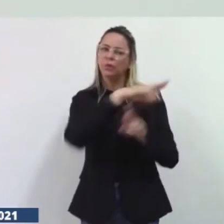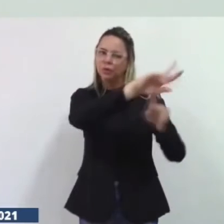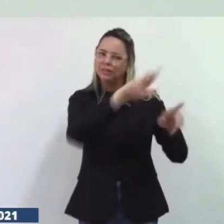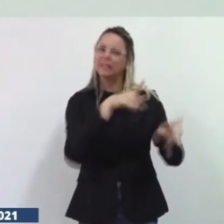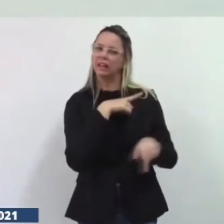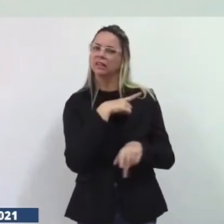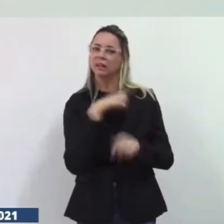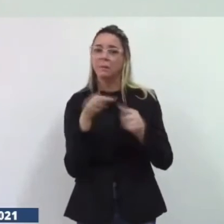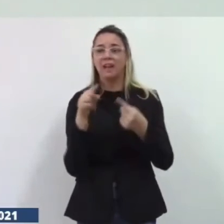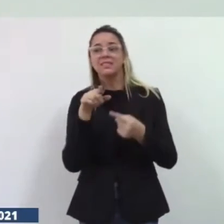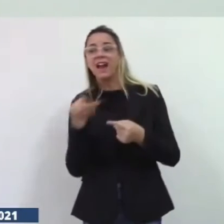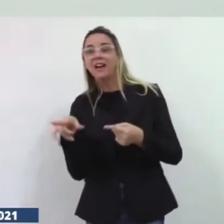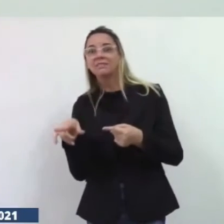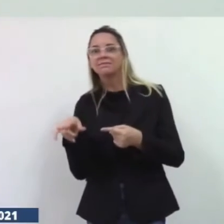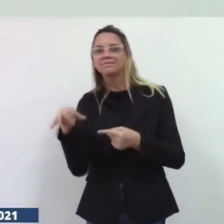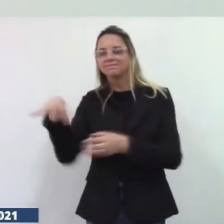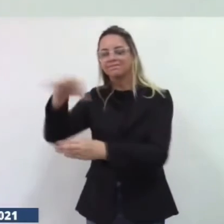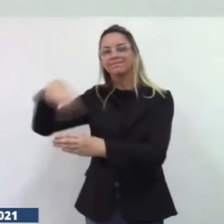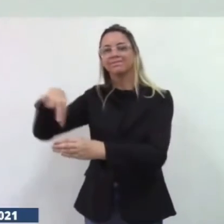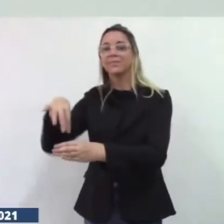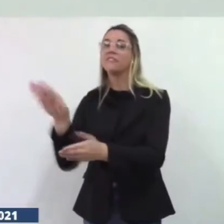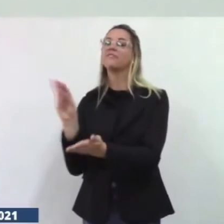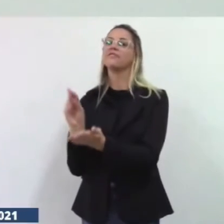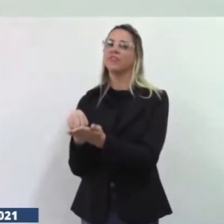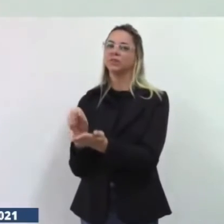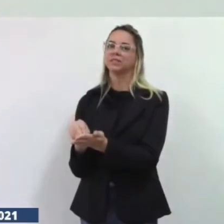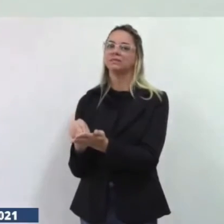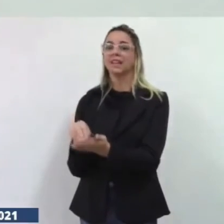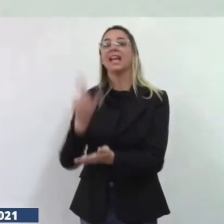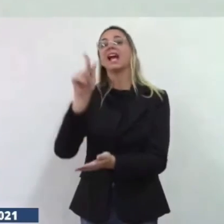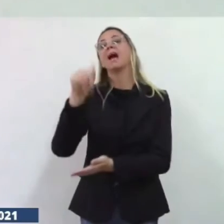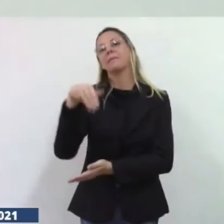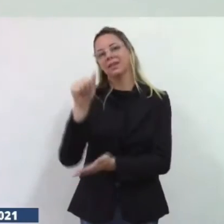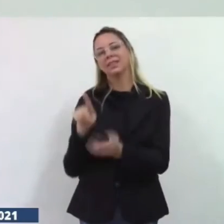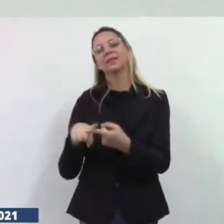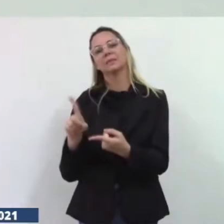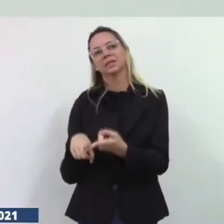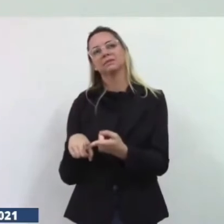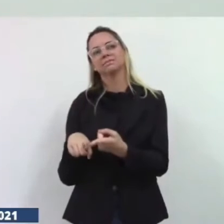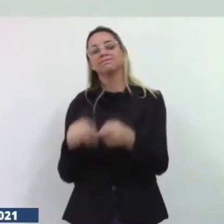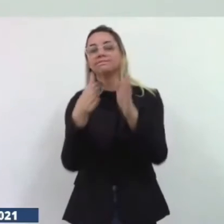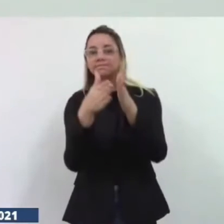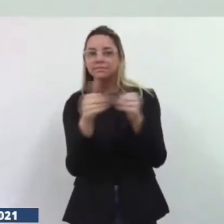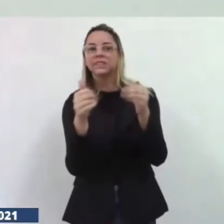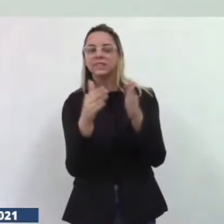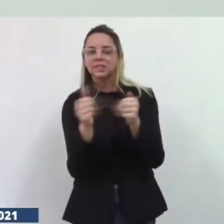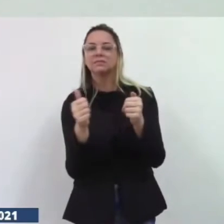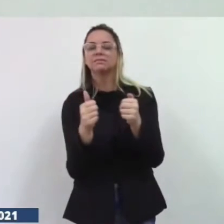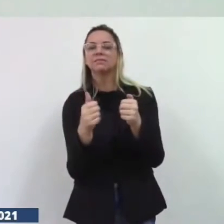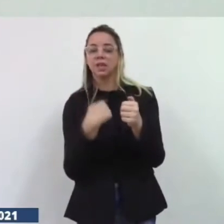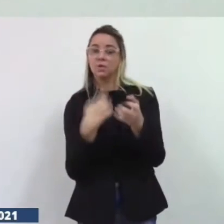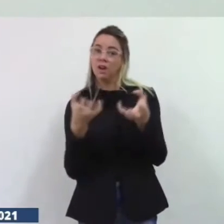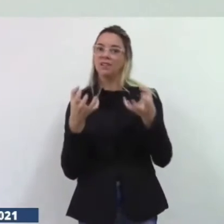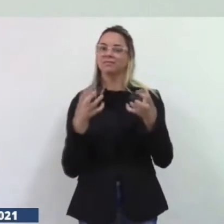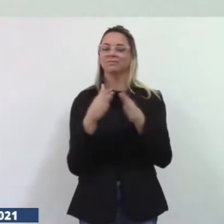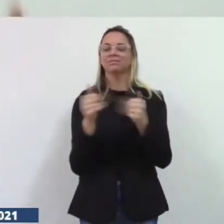lá na Vila do Espírito Santo e só faltaria o Gama e vou colocar aqui esse pedido para colocar uma creche no